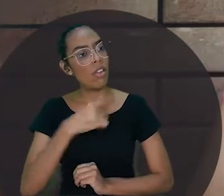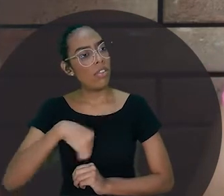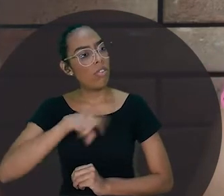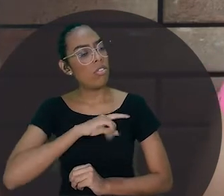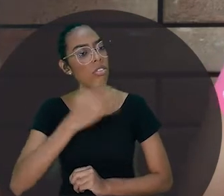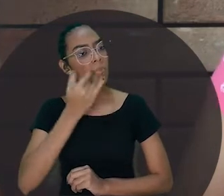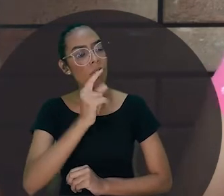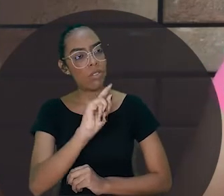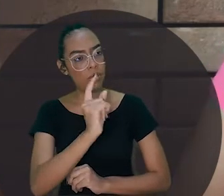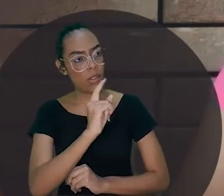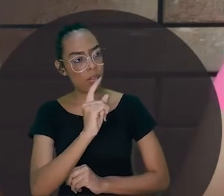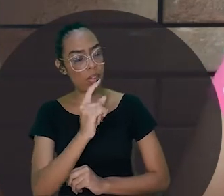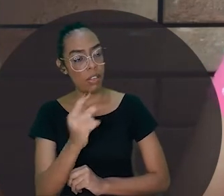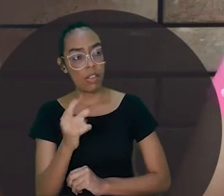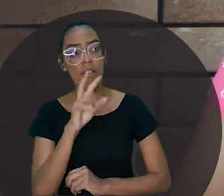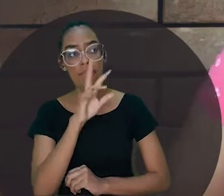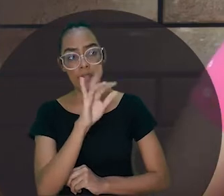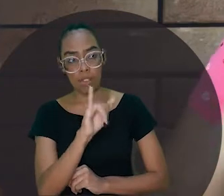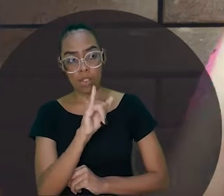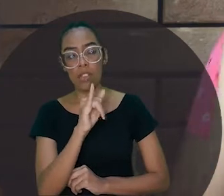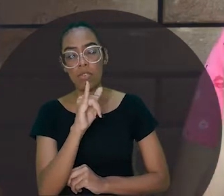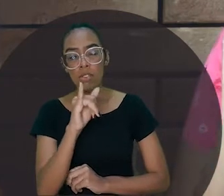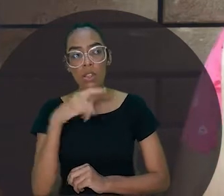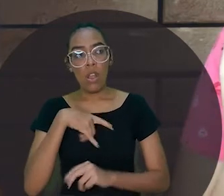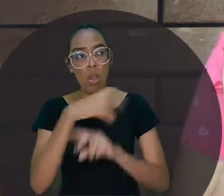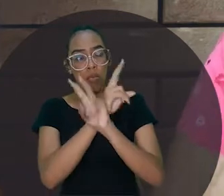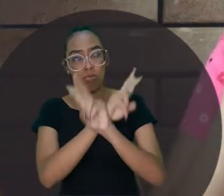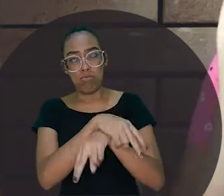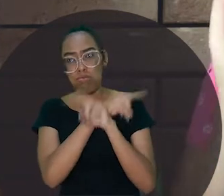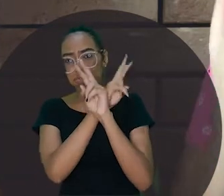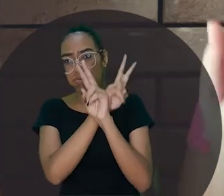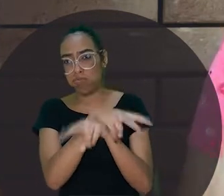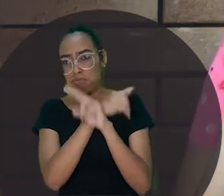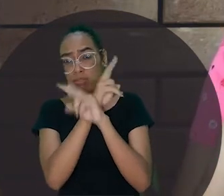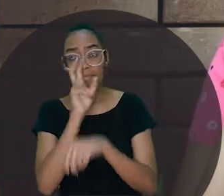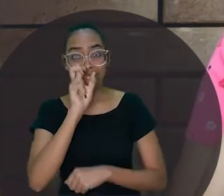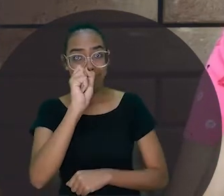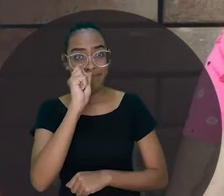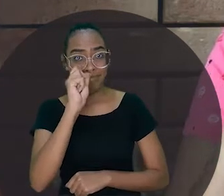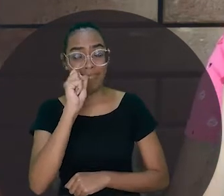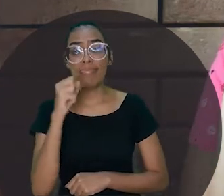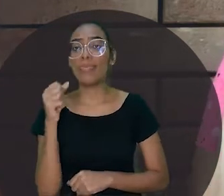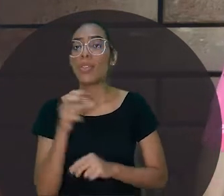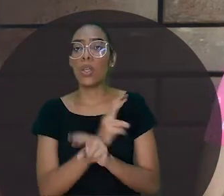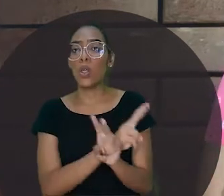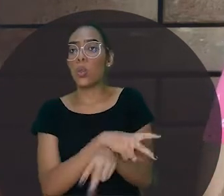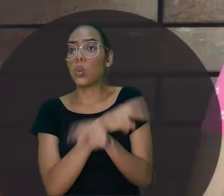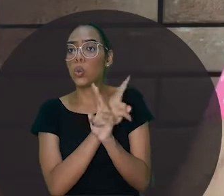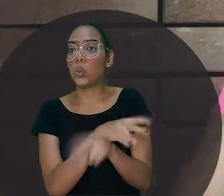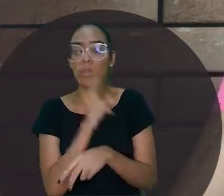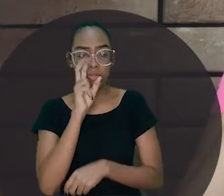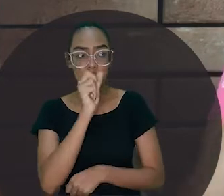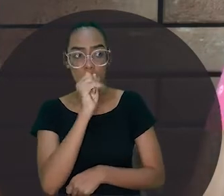onça. A senhora não está sabendo, não? Vai vir uma ventania muito forte.